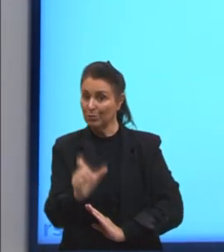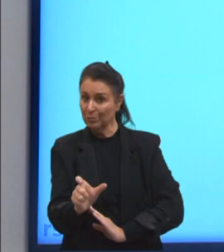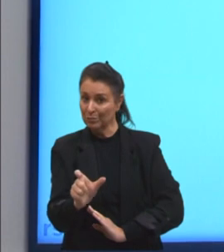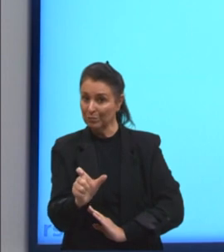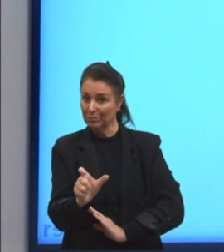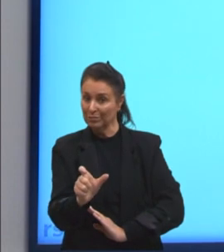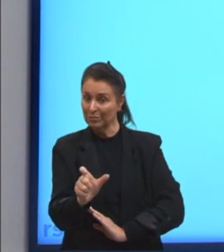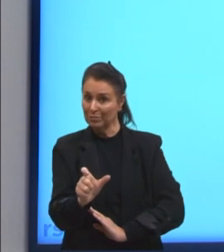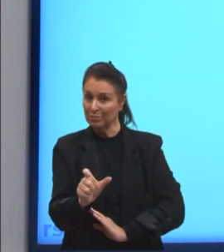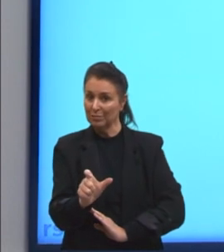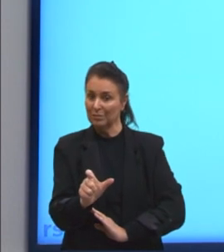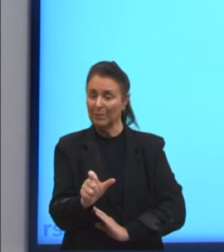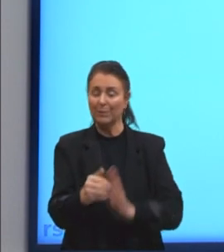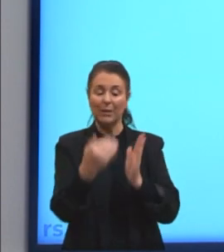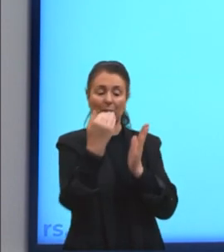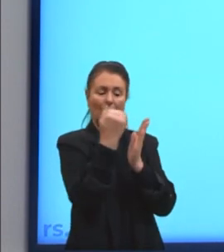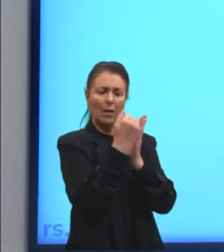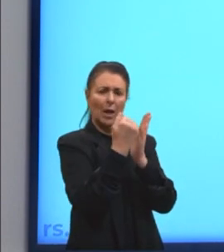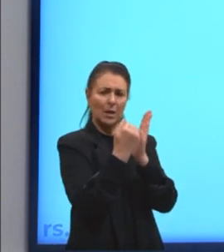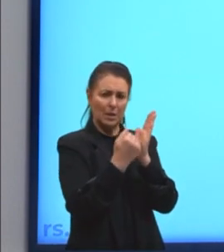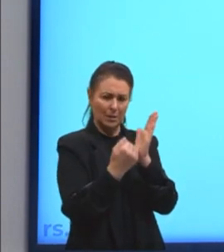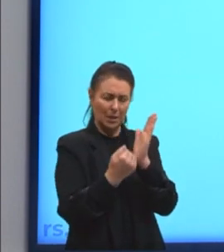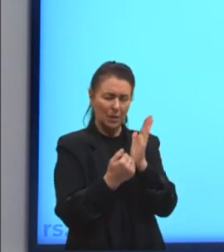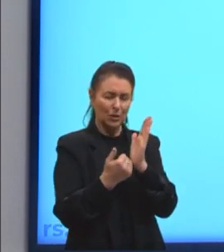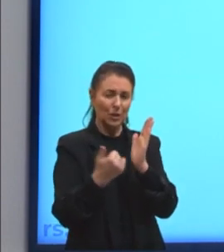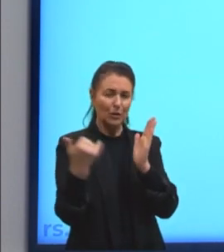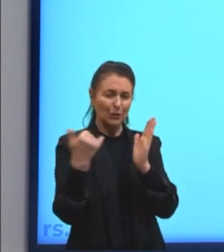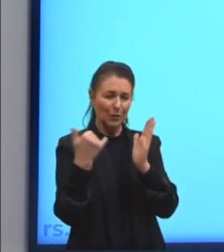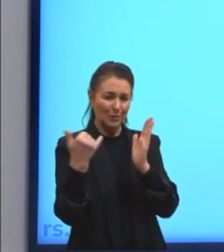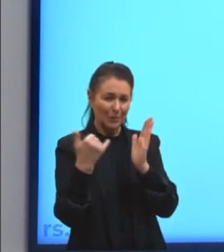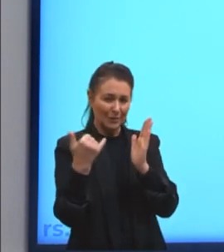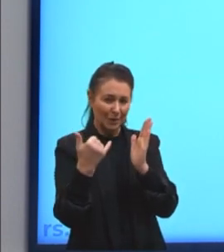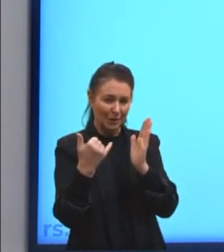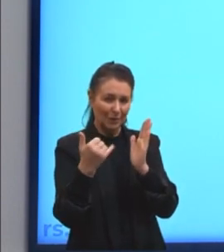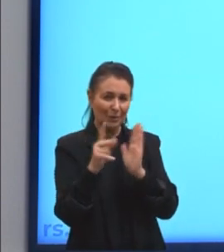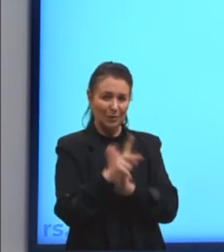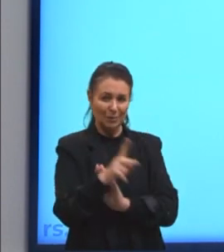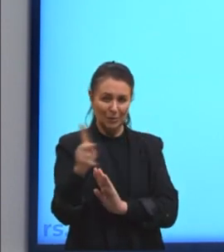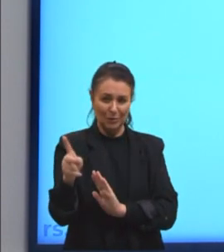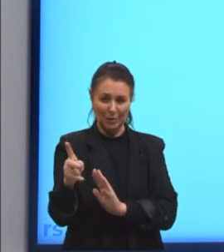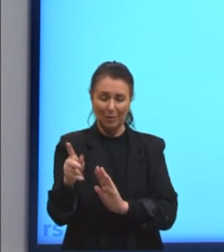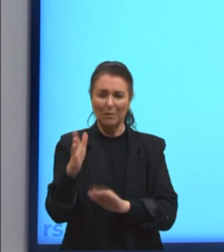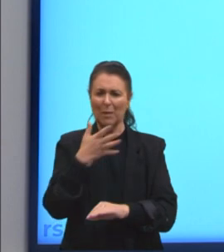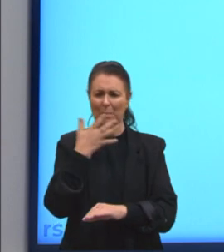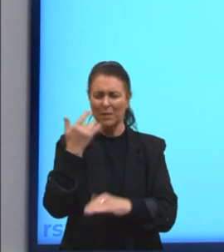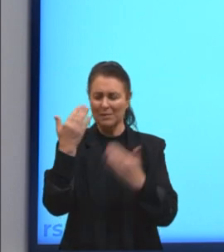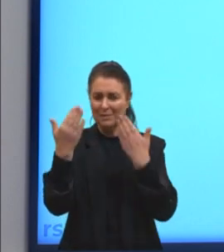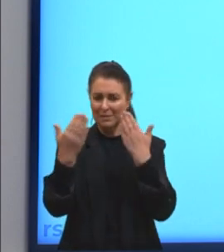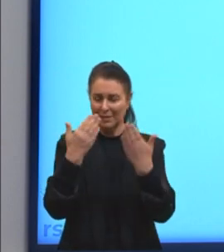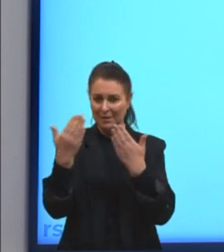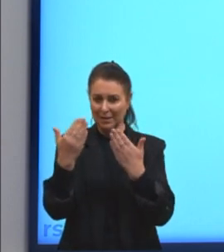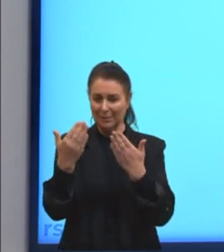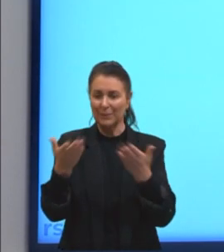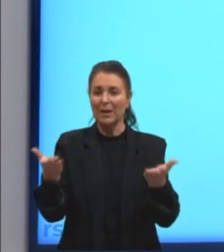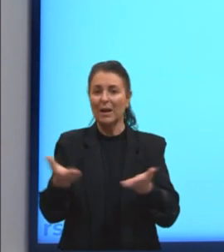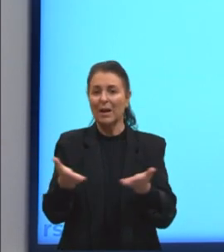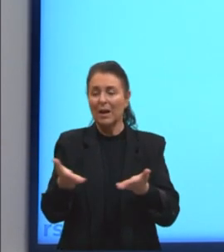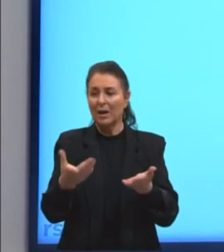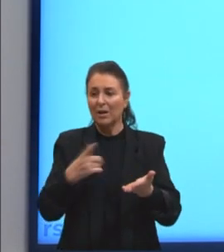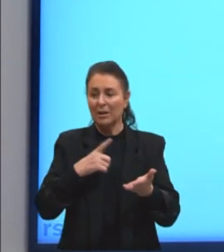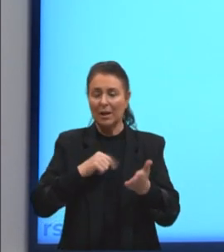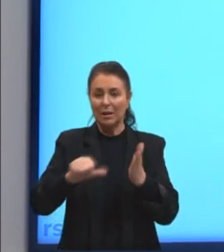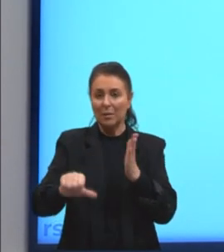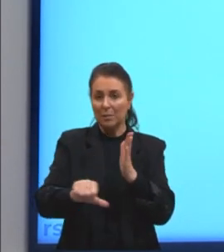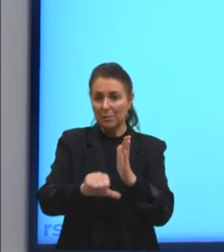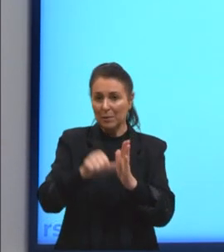Aqui eu listei as informações para ficar mais fácil da gente analisar. E aí nós vamos trabalhar com, primeiro,